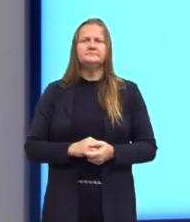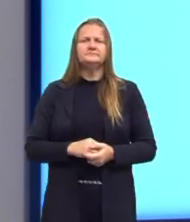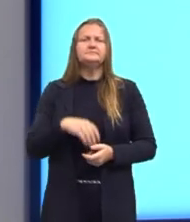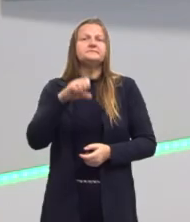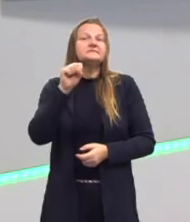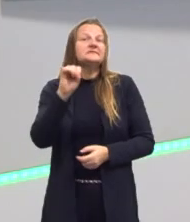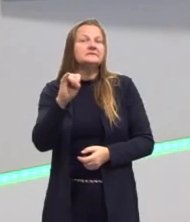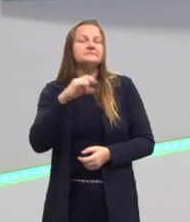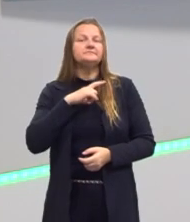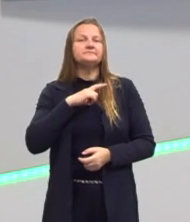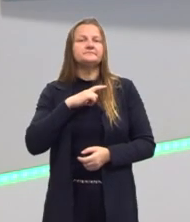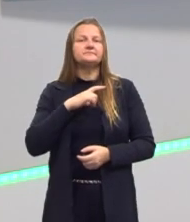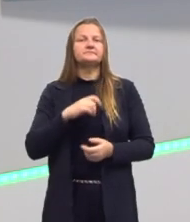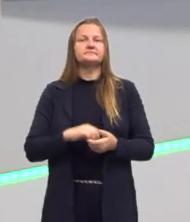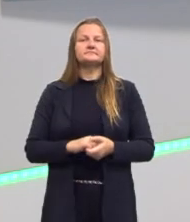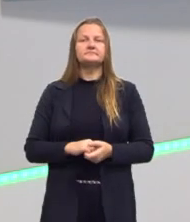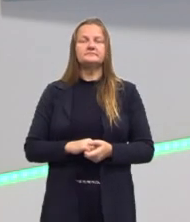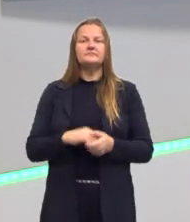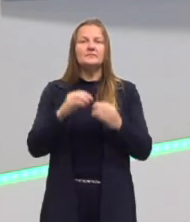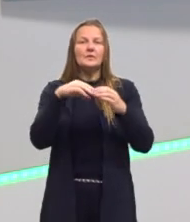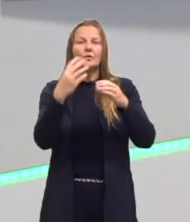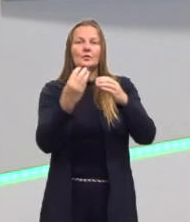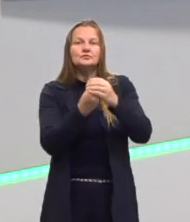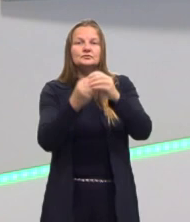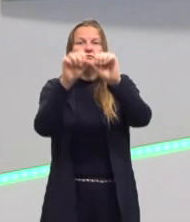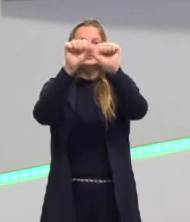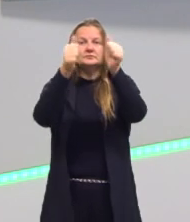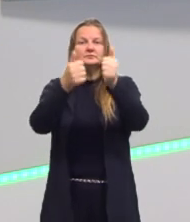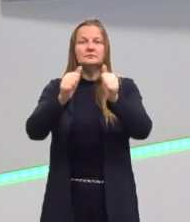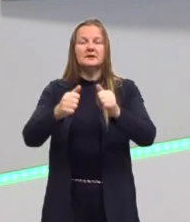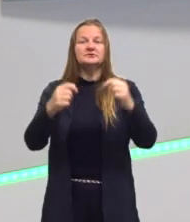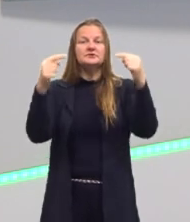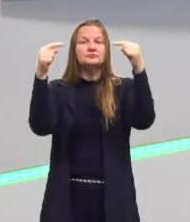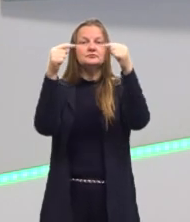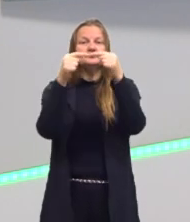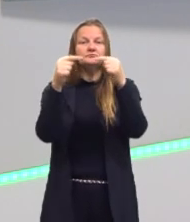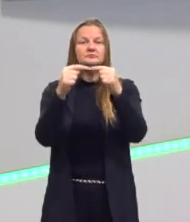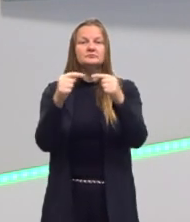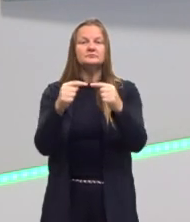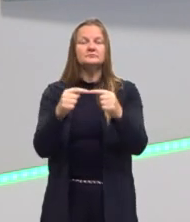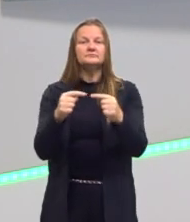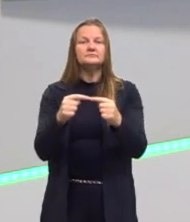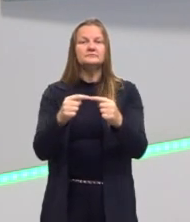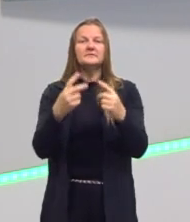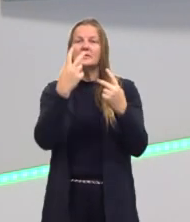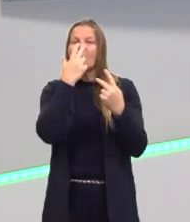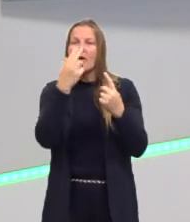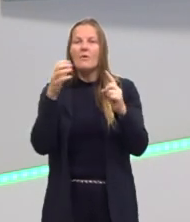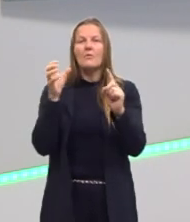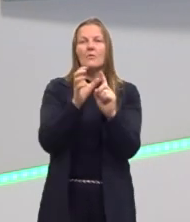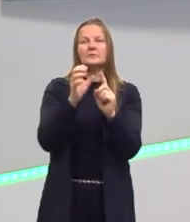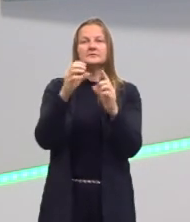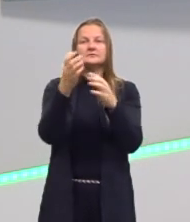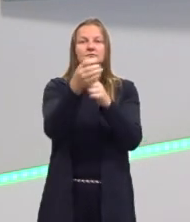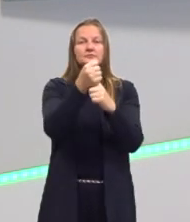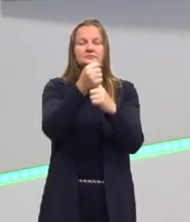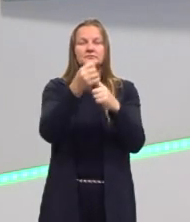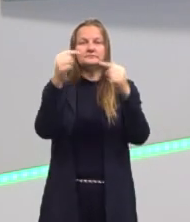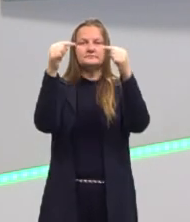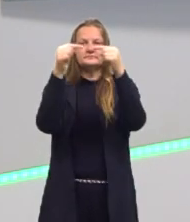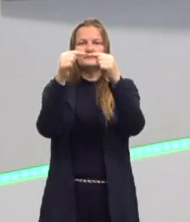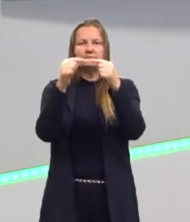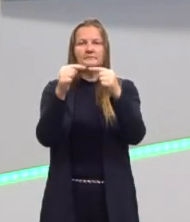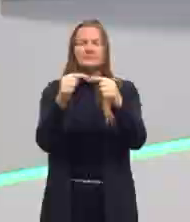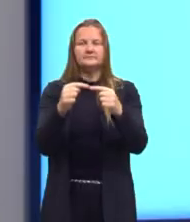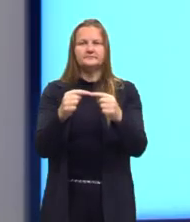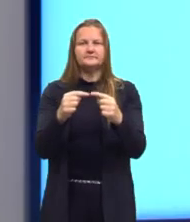se, e somente se, o conjunto imagem coincidir com o contradomínio. Então, a gente vai considerar